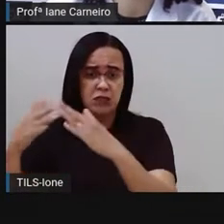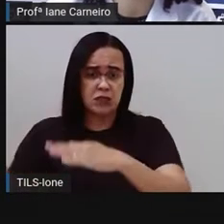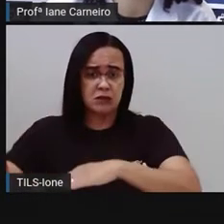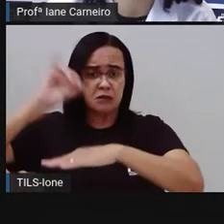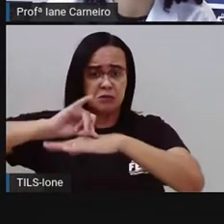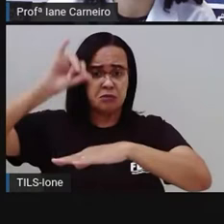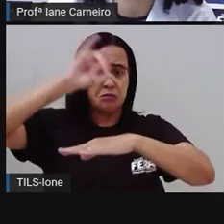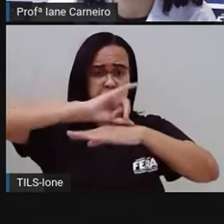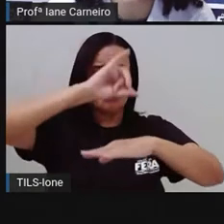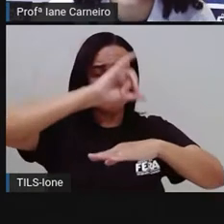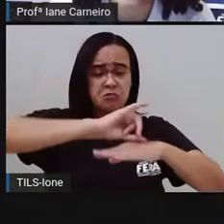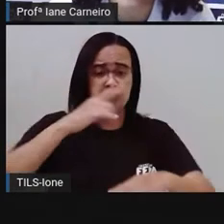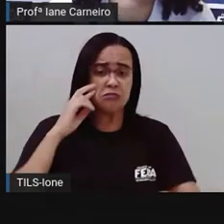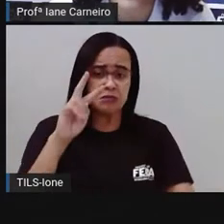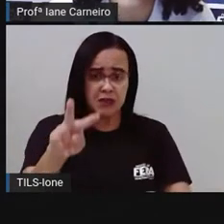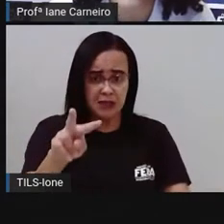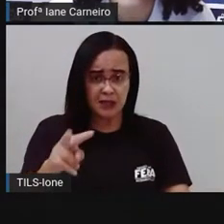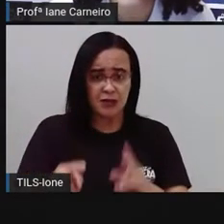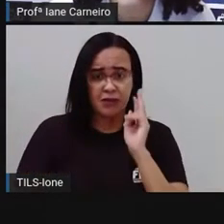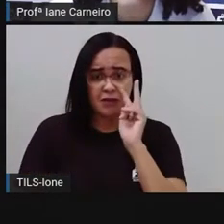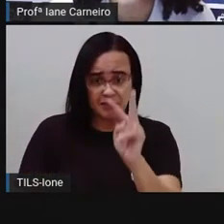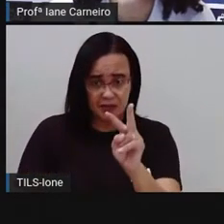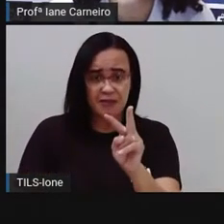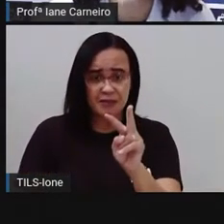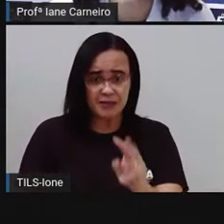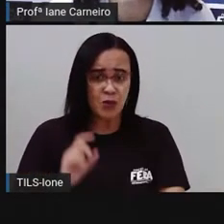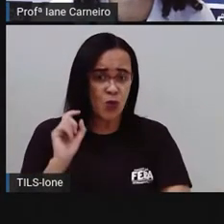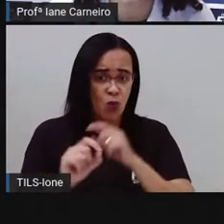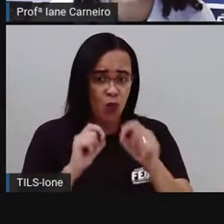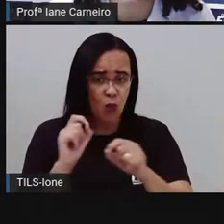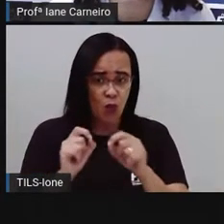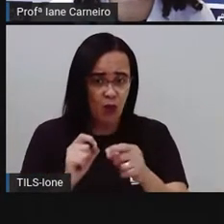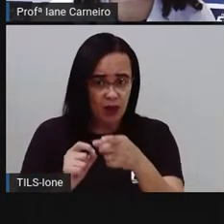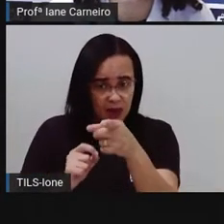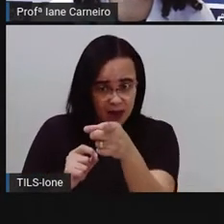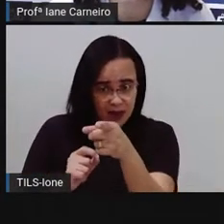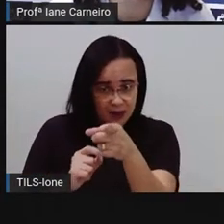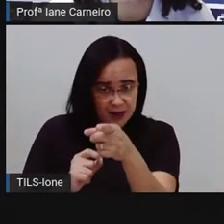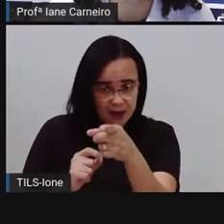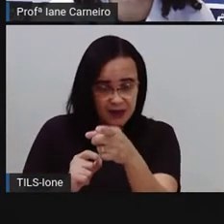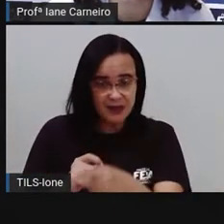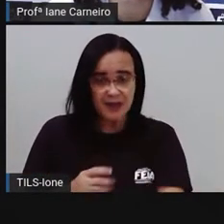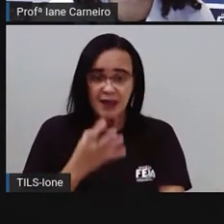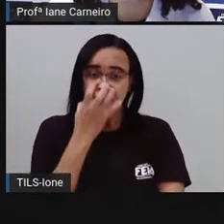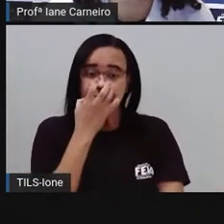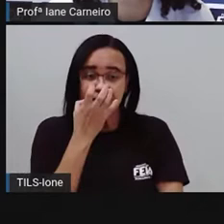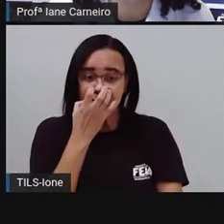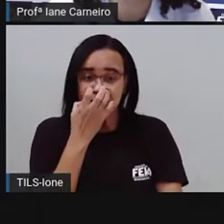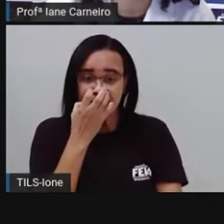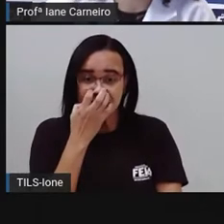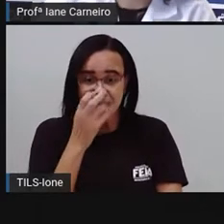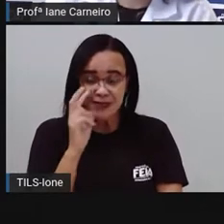ele mostrando aqui, bem no cantinho da página. Estão conseguindo ver? Perto do cachorrinho aqui, pequenininho.